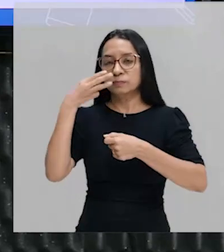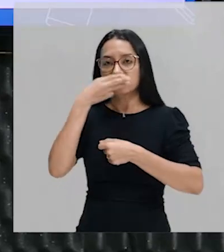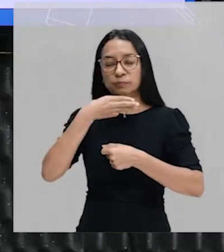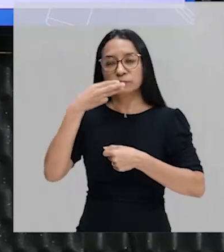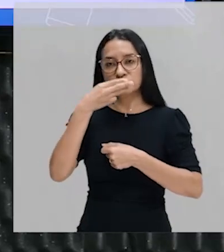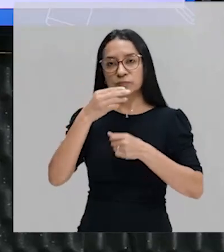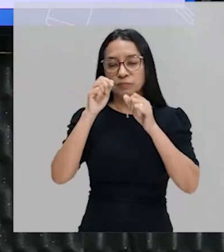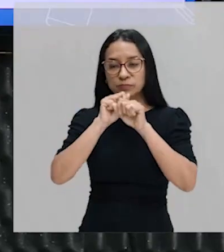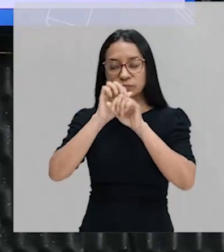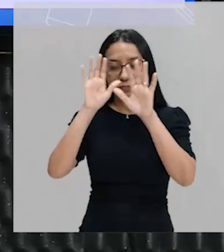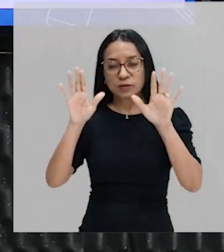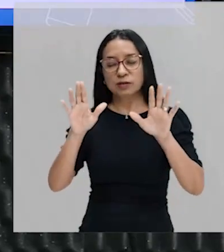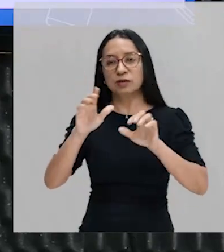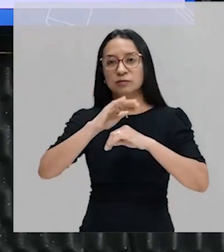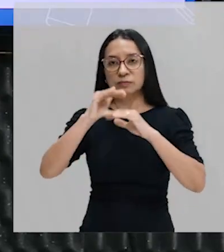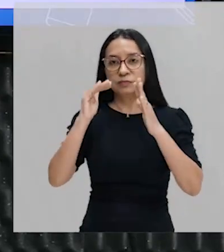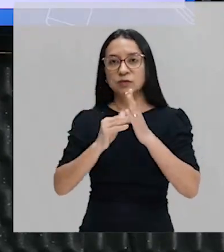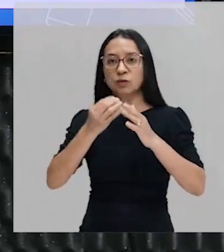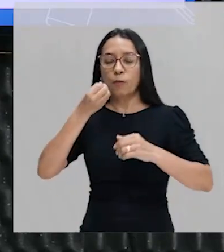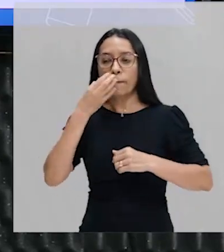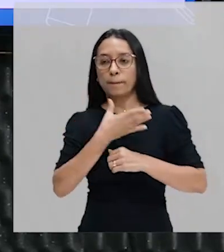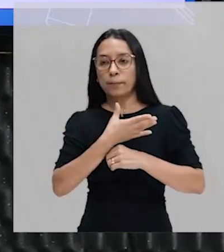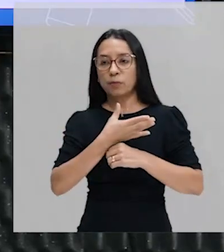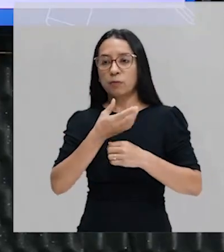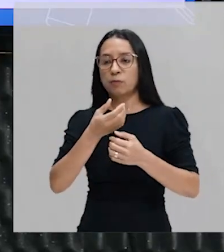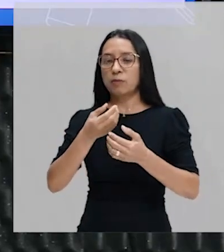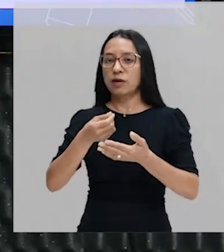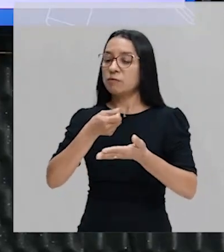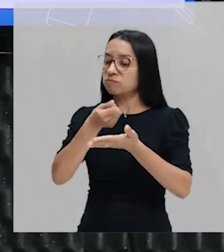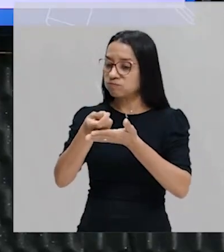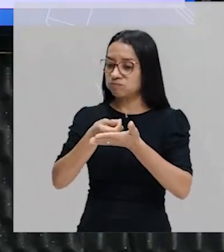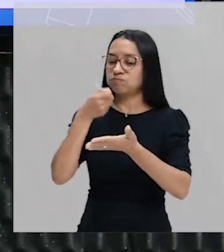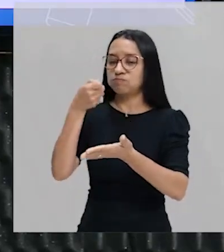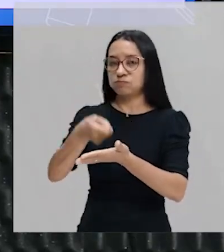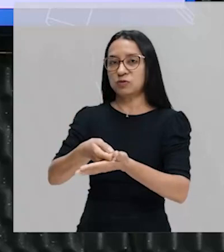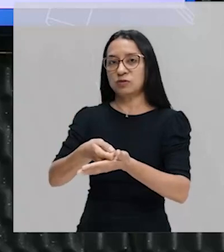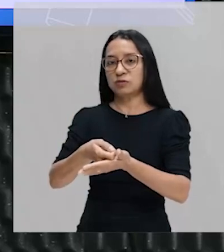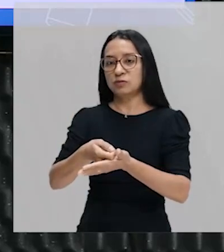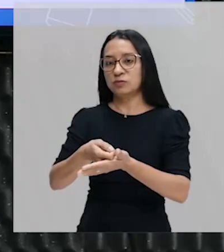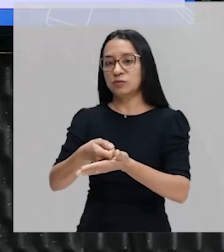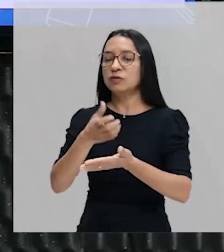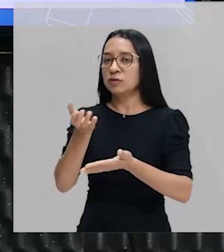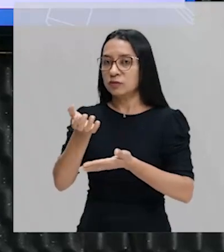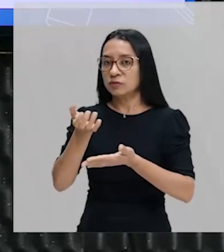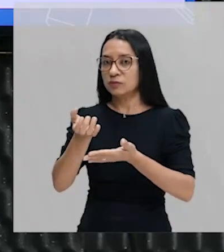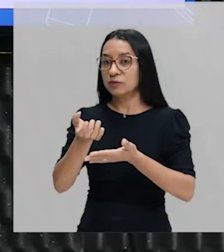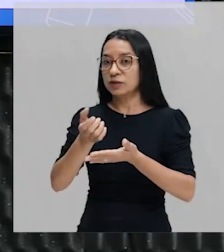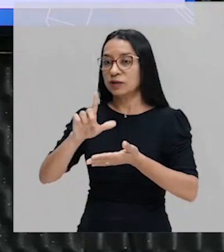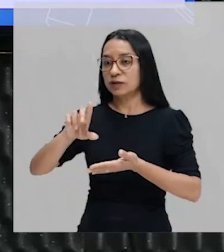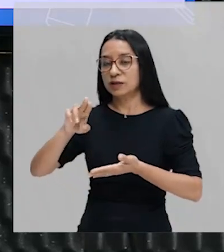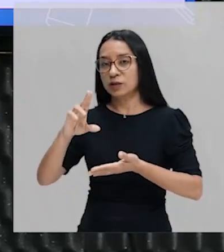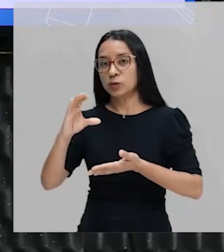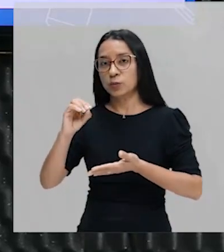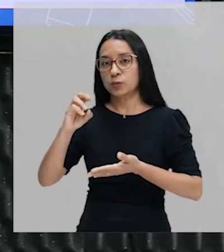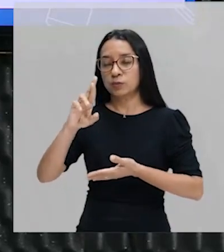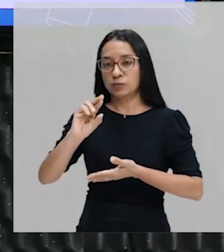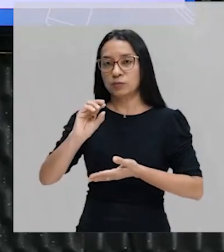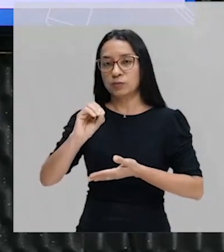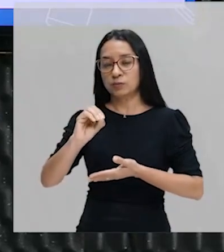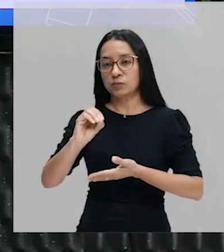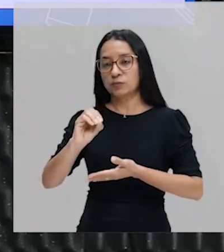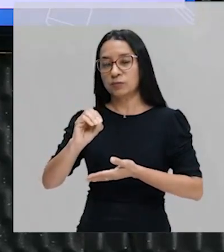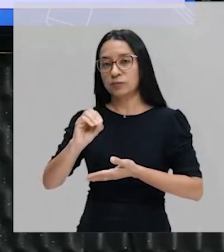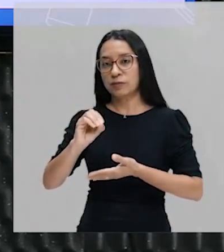Evidente, como todo bom credor, eles vão exigir lucro. Grande parte do